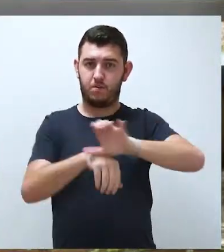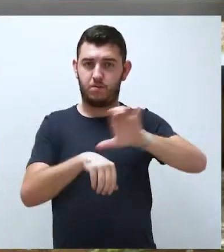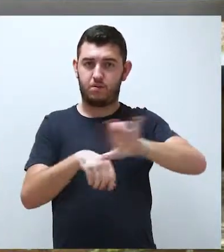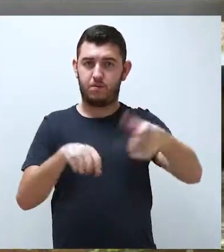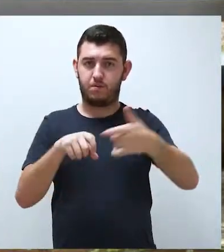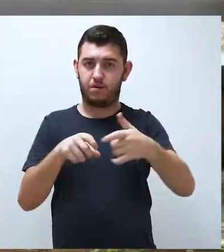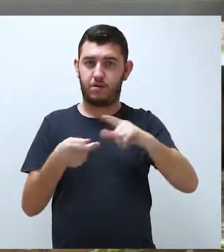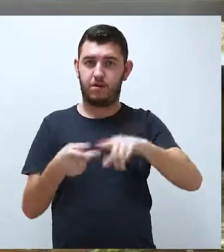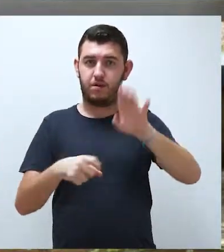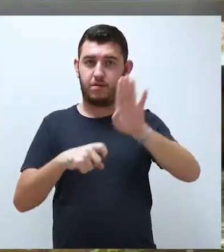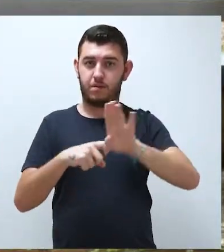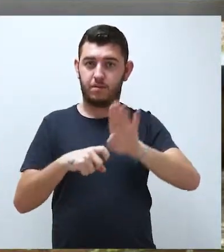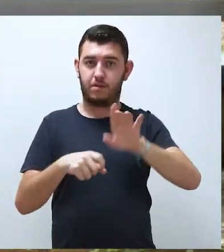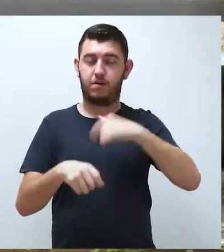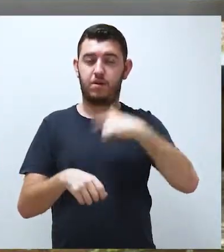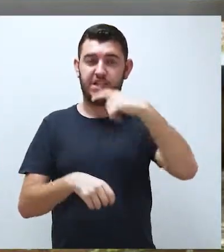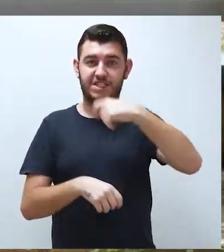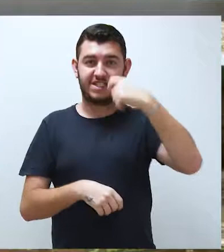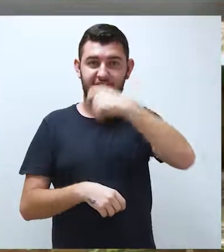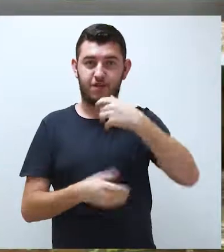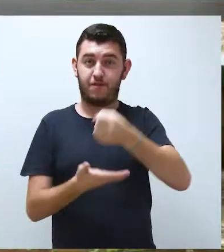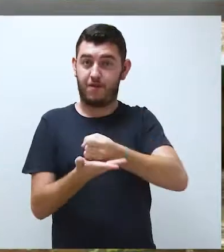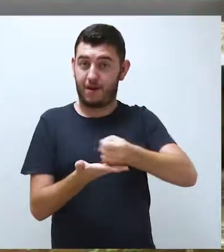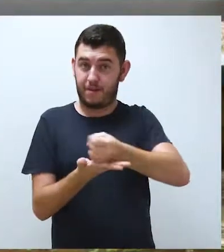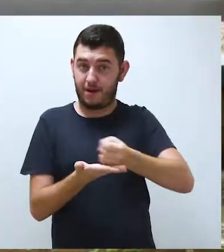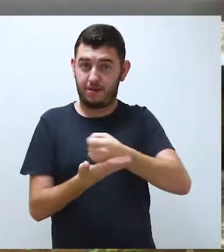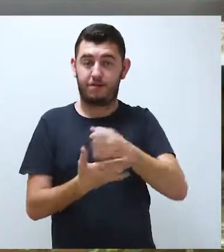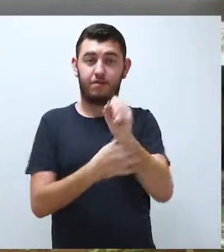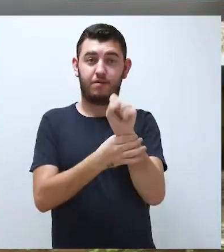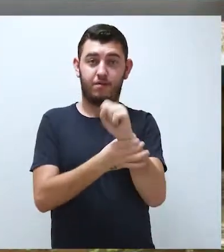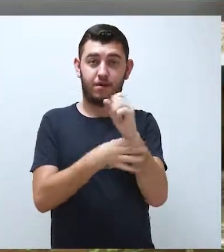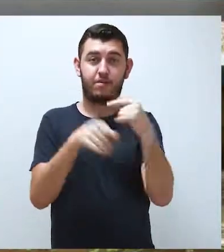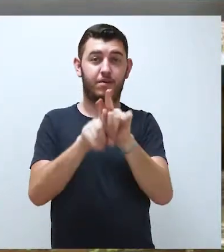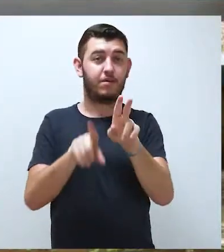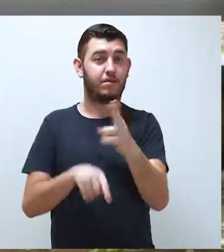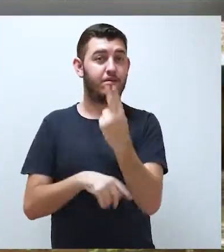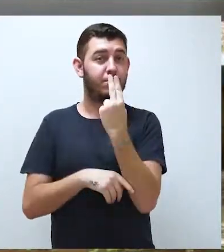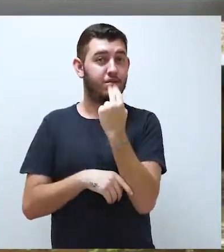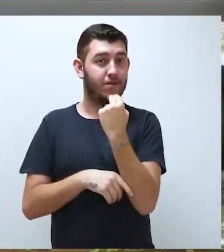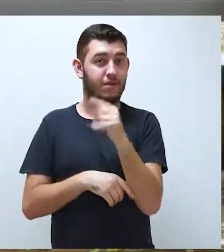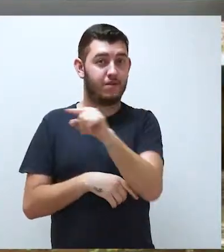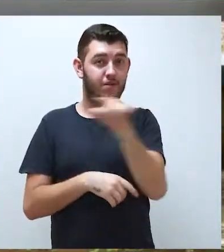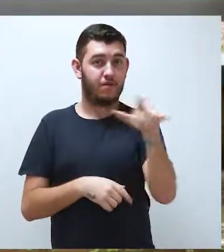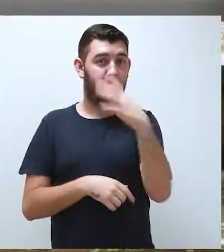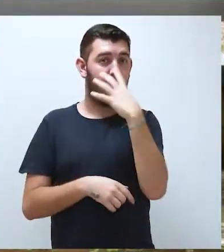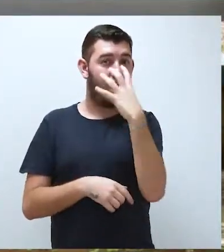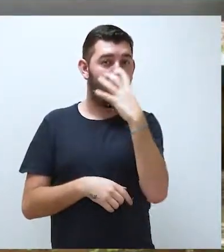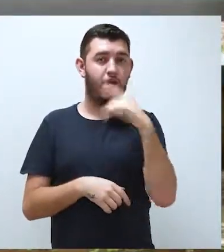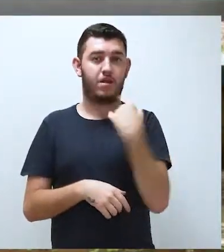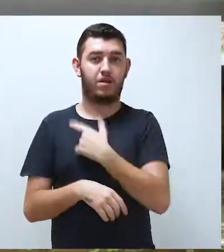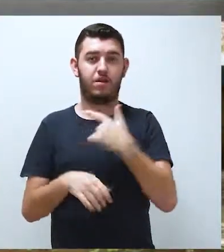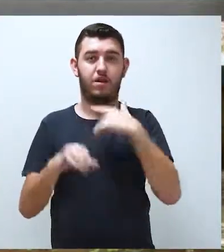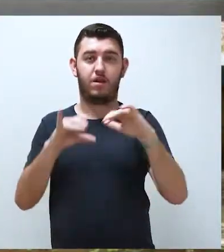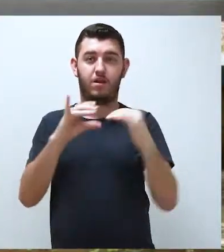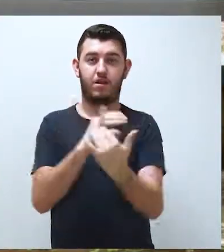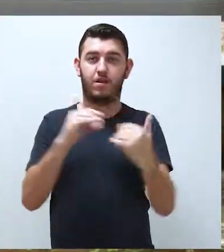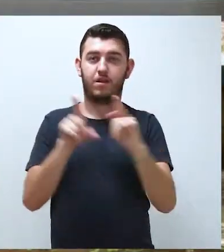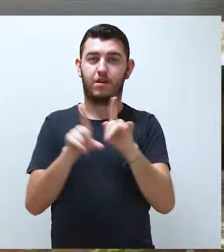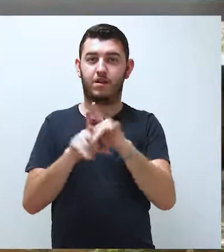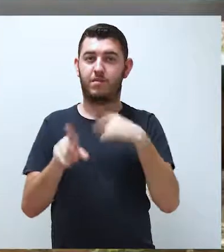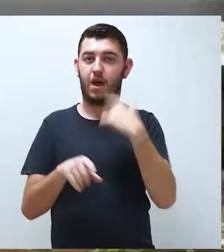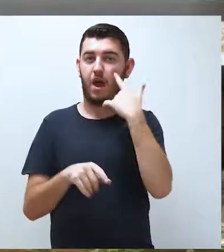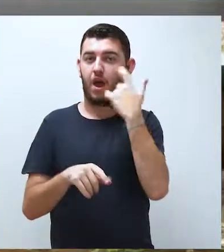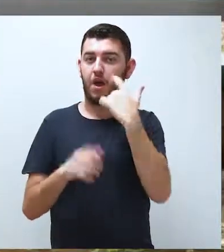Medicina, Biomedicina, Odontologia, Farmácia, Fisioterapia e Nutrição. Fique de olho nas nossas redes sociais e confira a